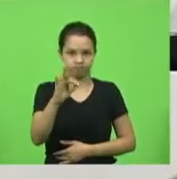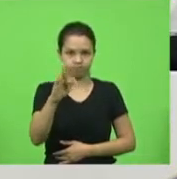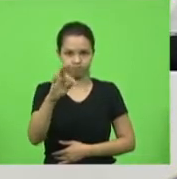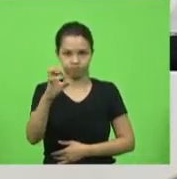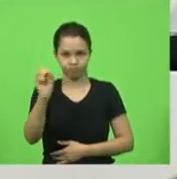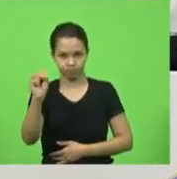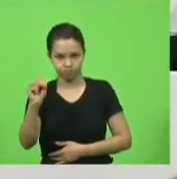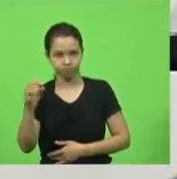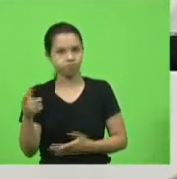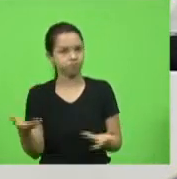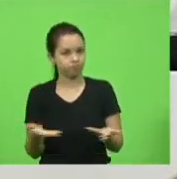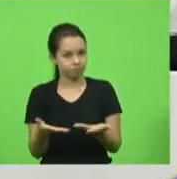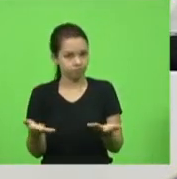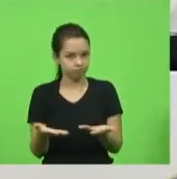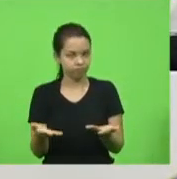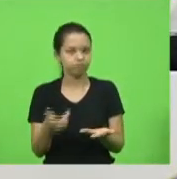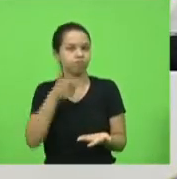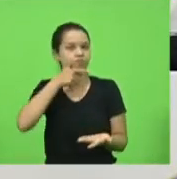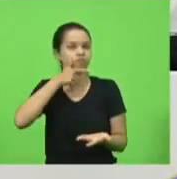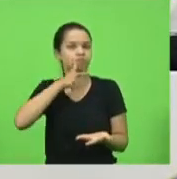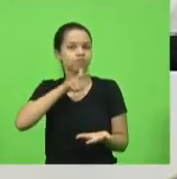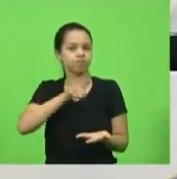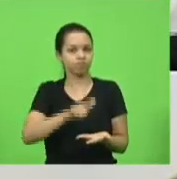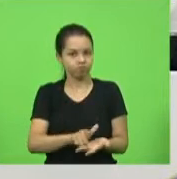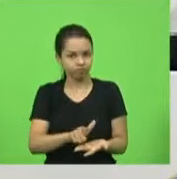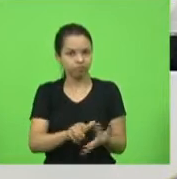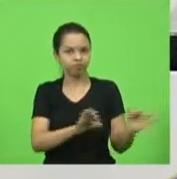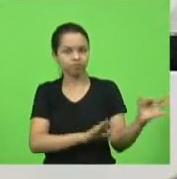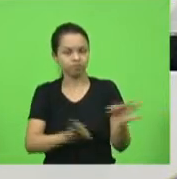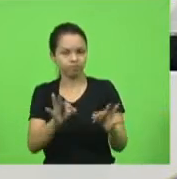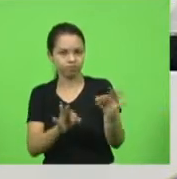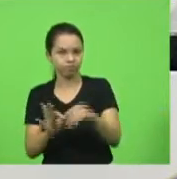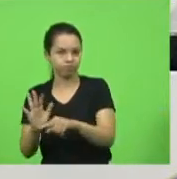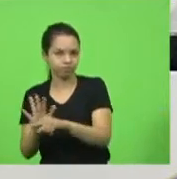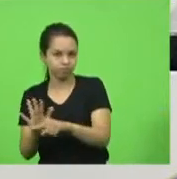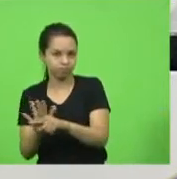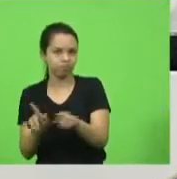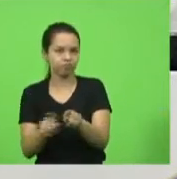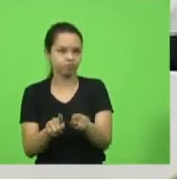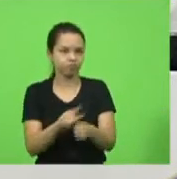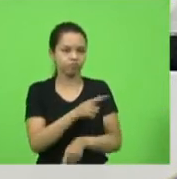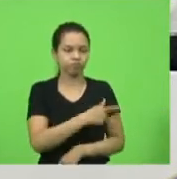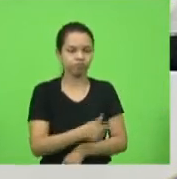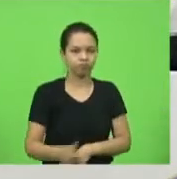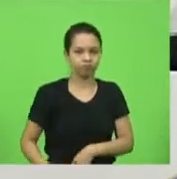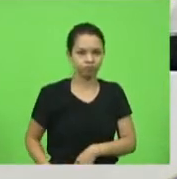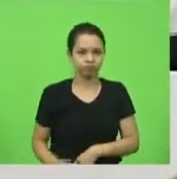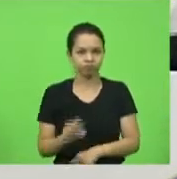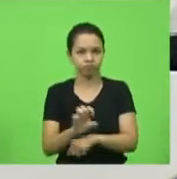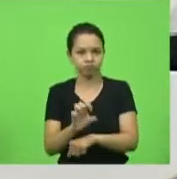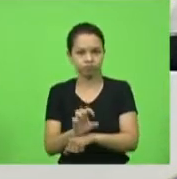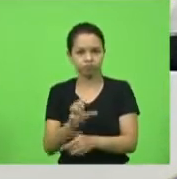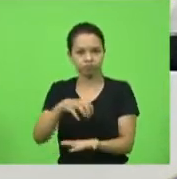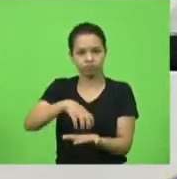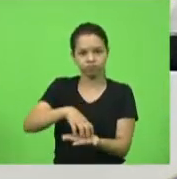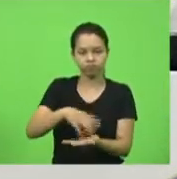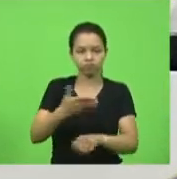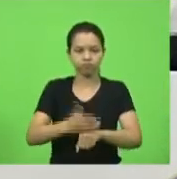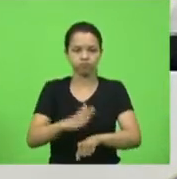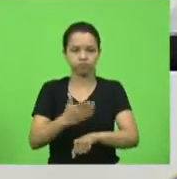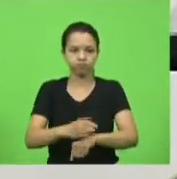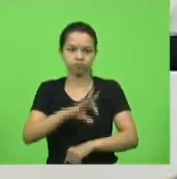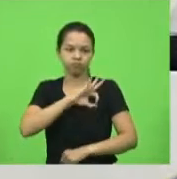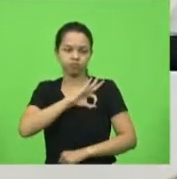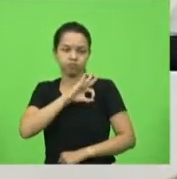saiu do papel com a nossa ajuda e com o governo do Estado. Vai ser um centro de treinamento para a polícia militar,